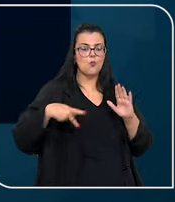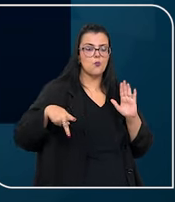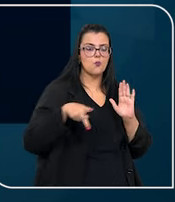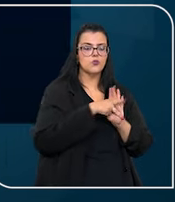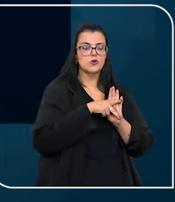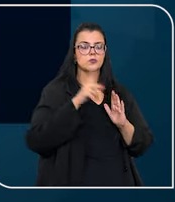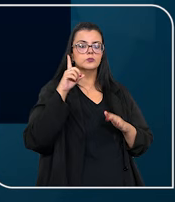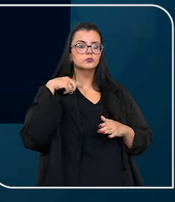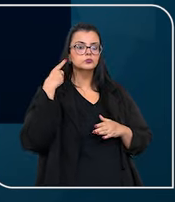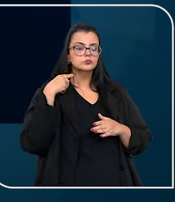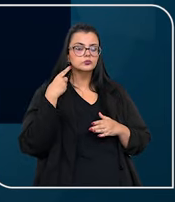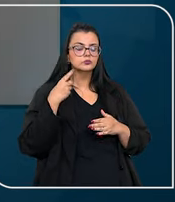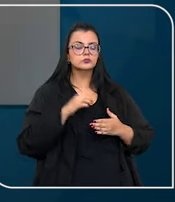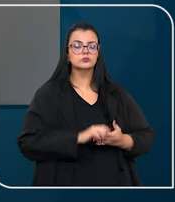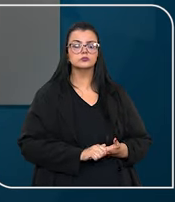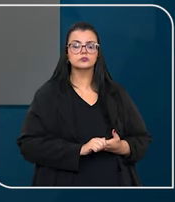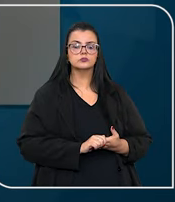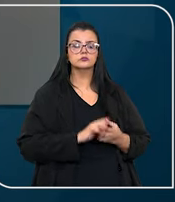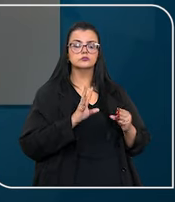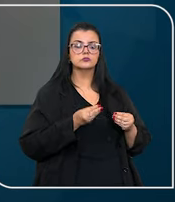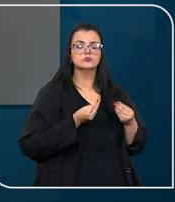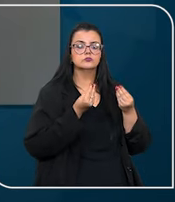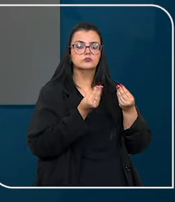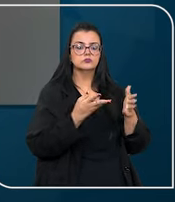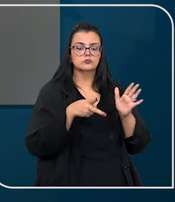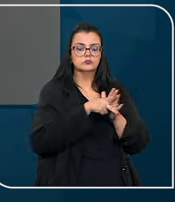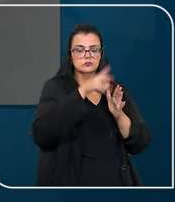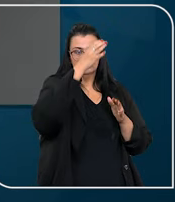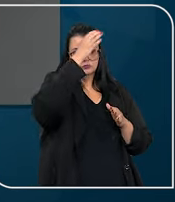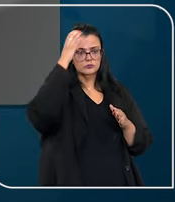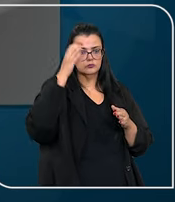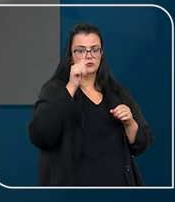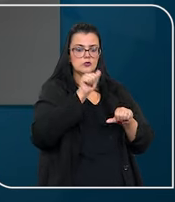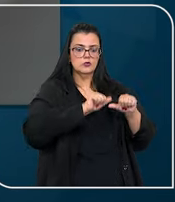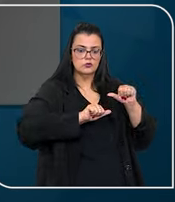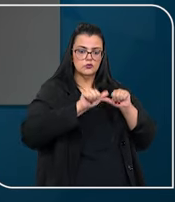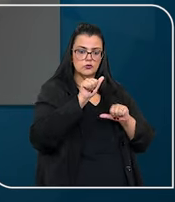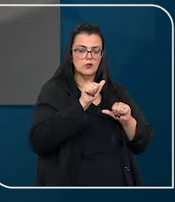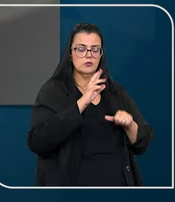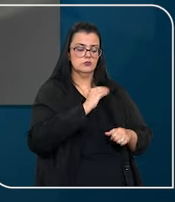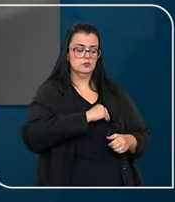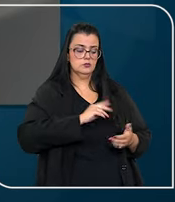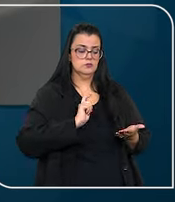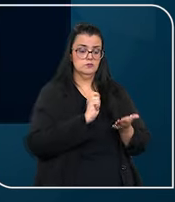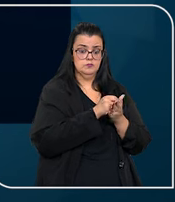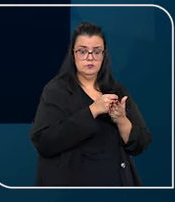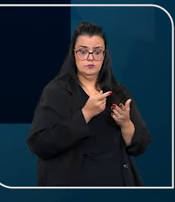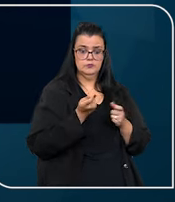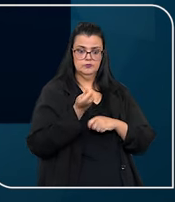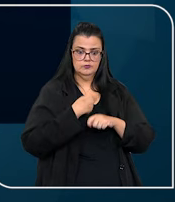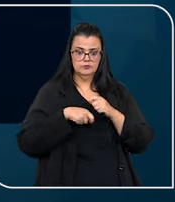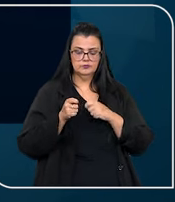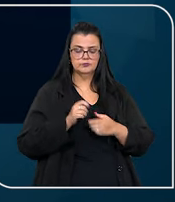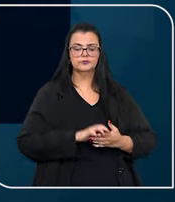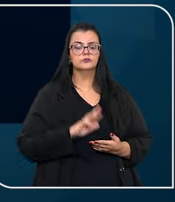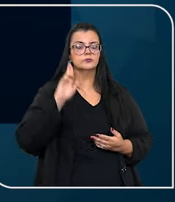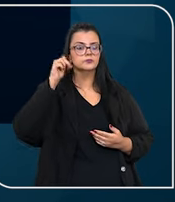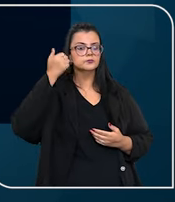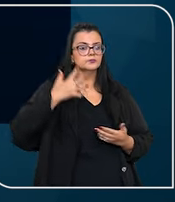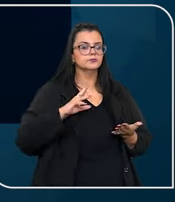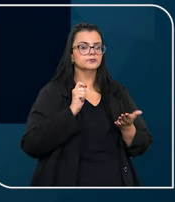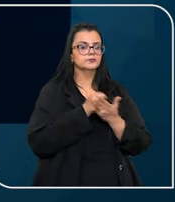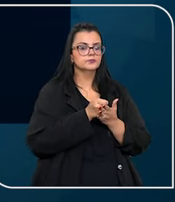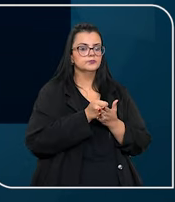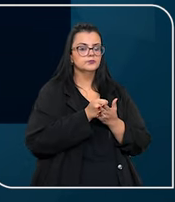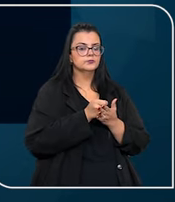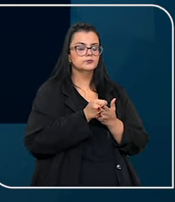pertencer ao advogado para que ele possa entregá-lo ao cliente em troca dos honorários. Segundo a relatora, o